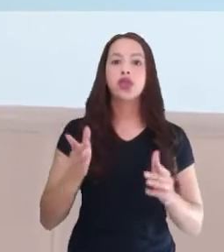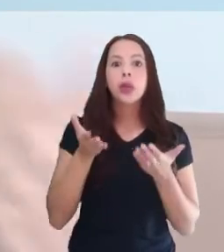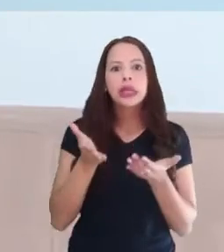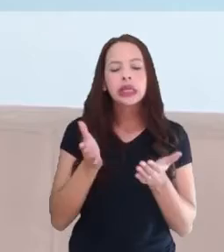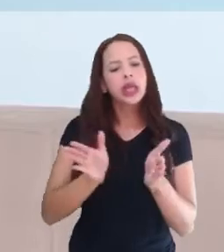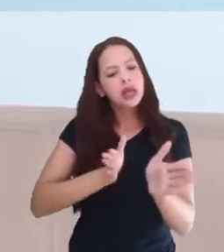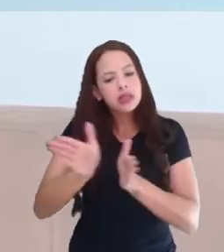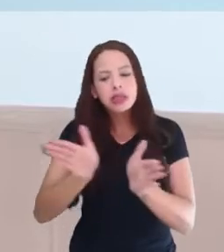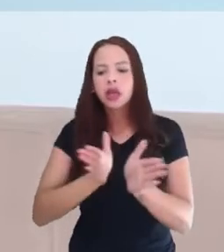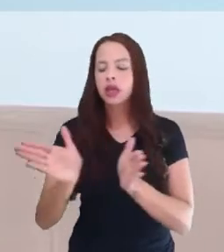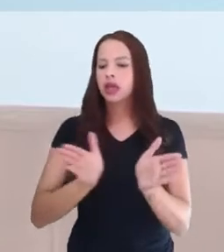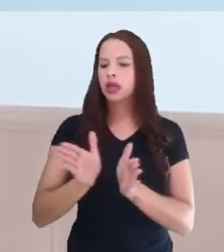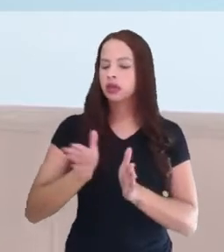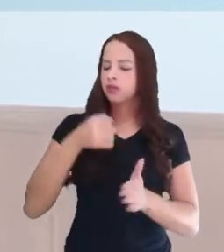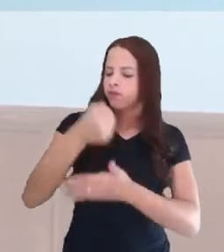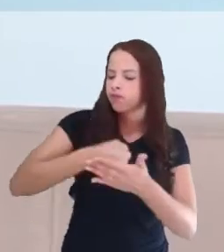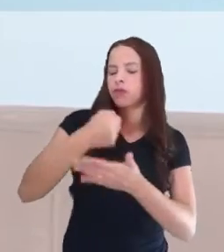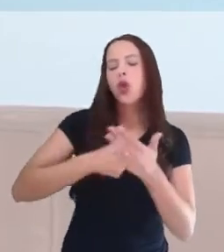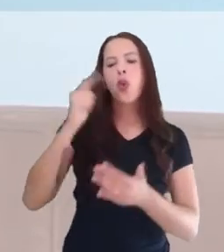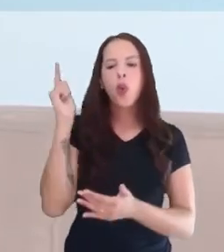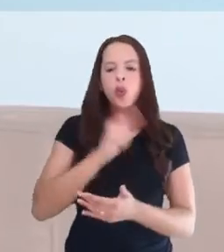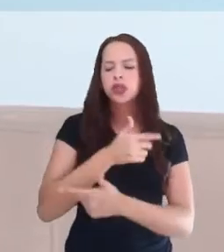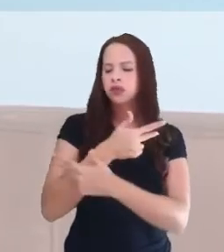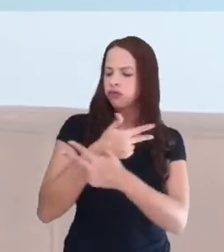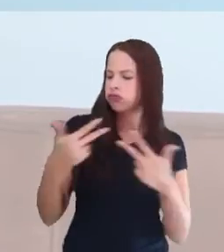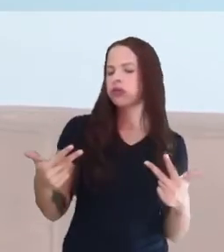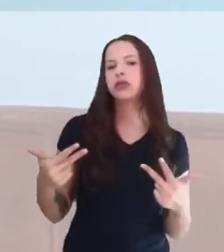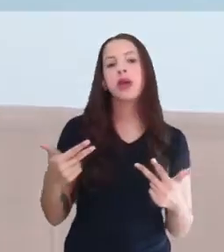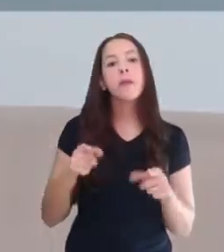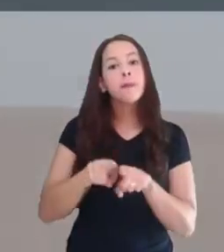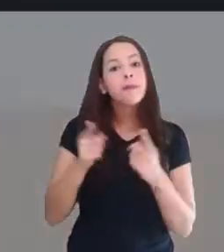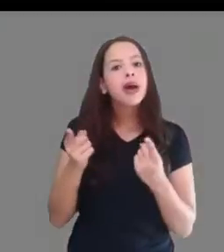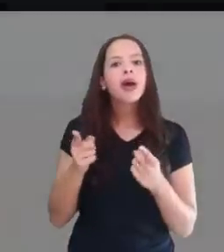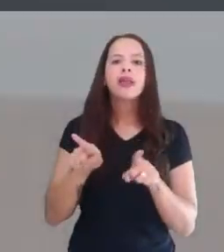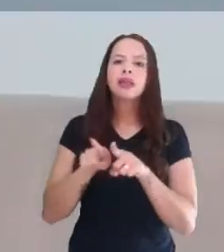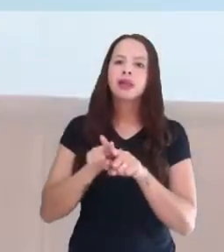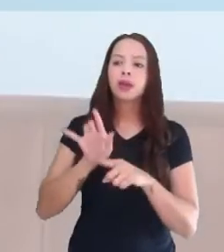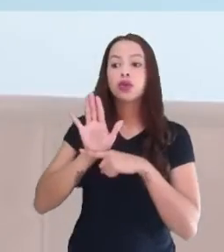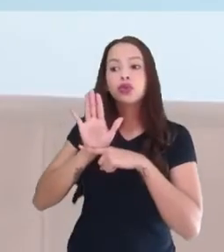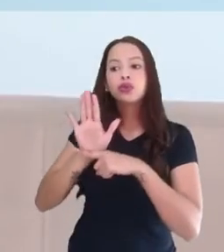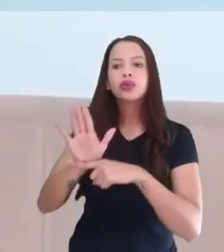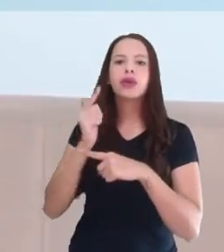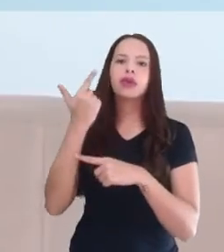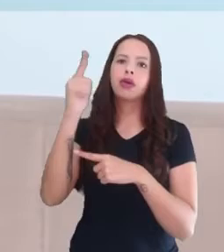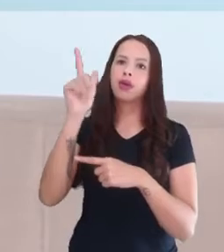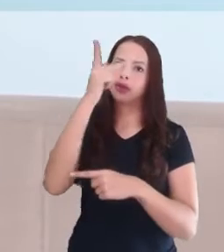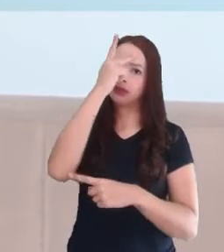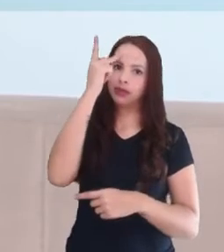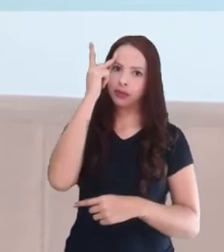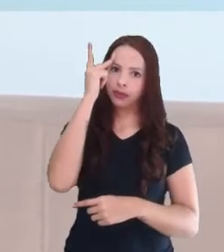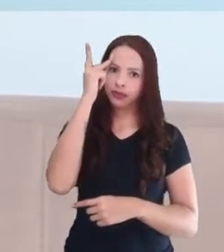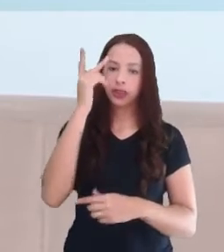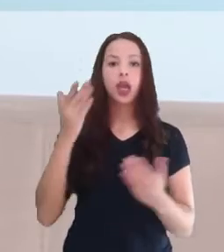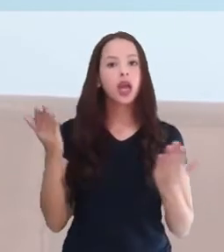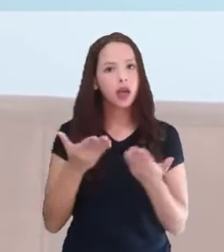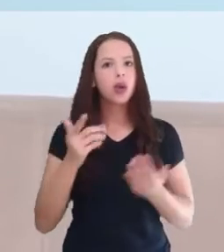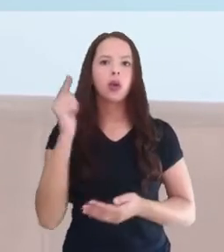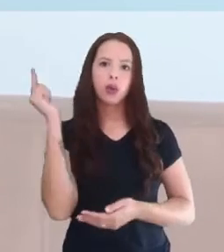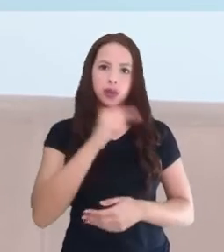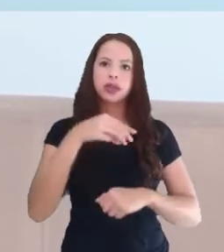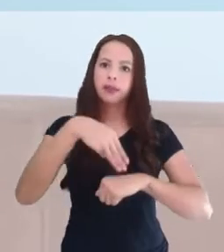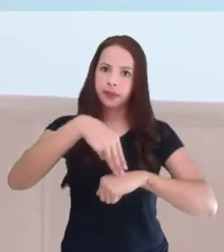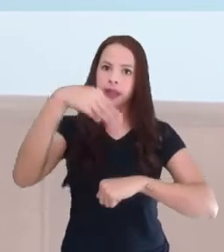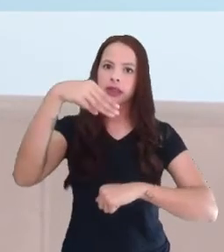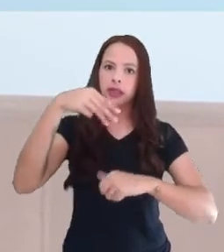coisas e que outras pessoas tivessem acesso às mesmas coisas que eu, entendeu? Eu tô saindo pro mestrado na USP por causa da minha